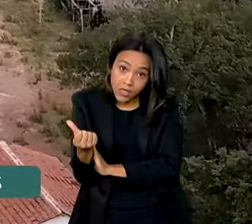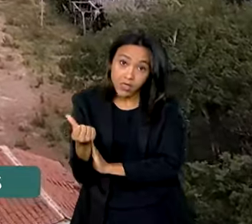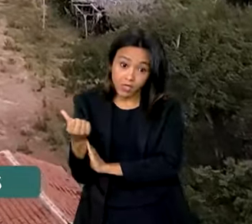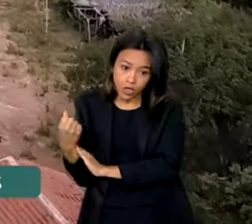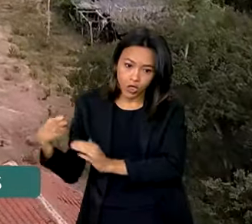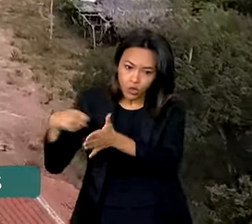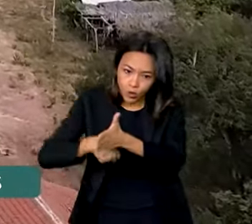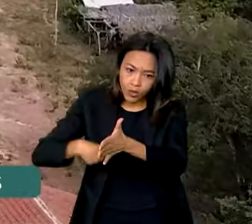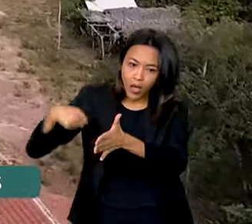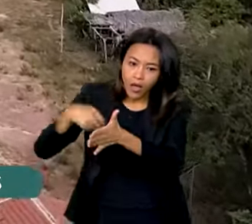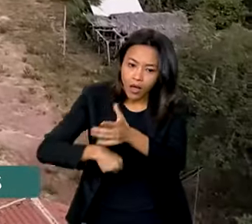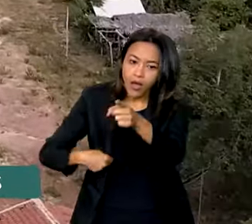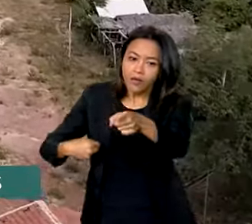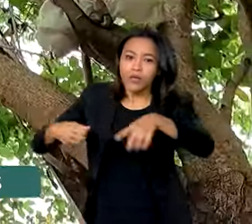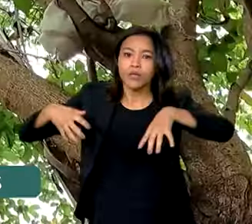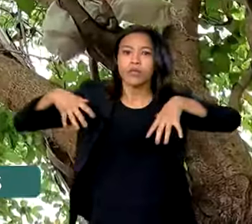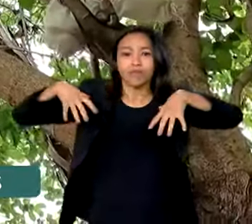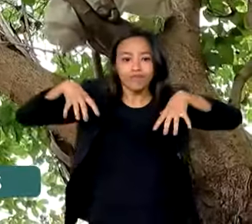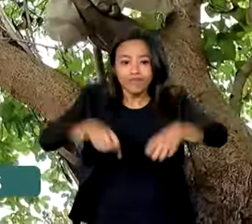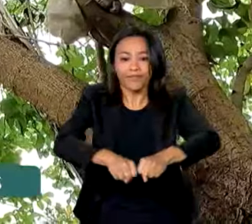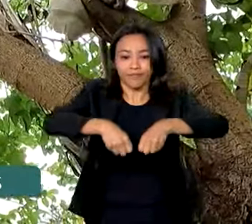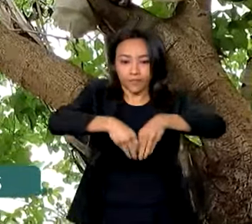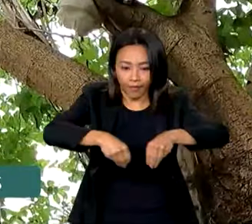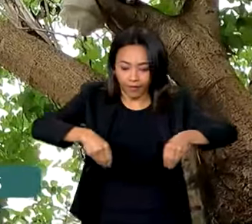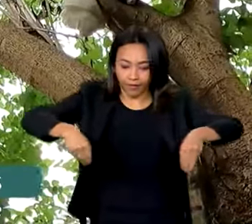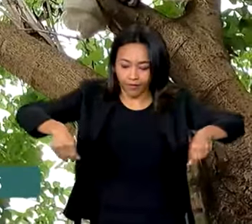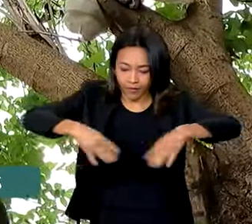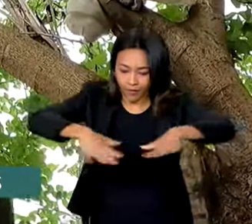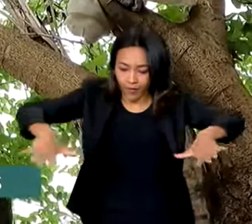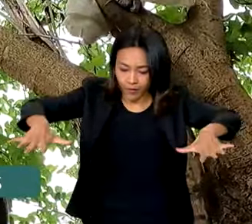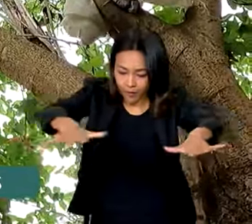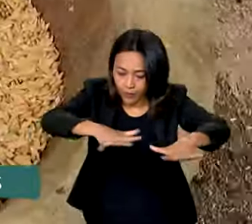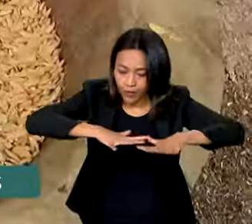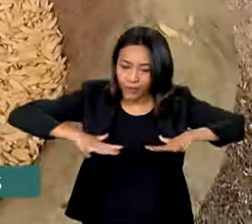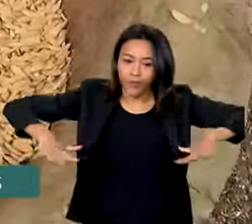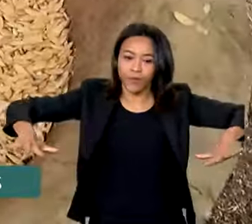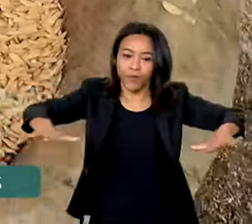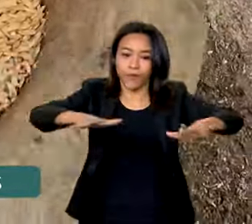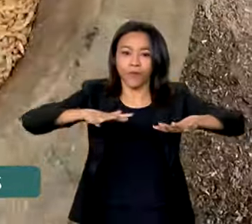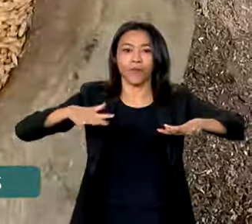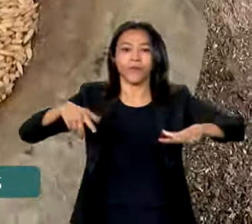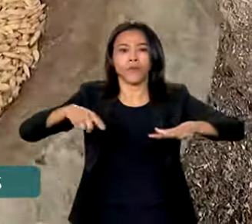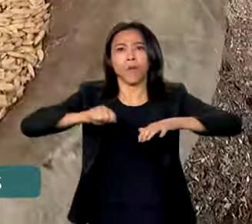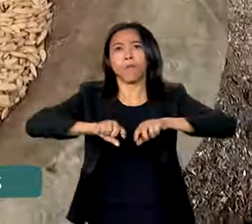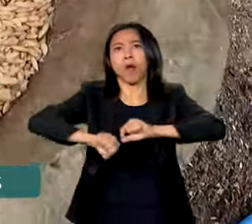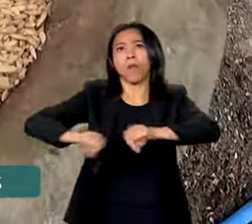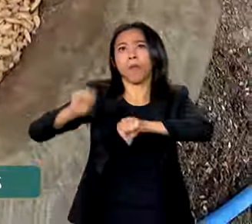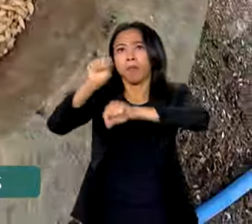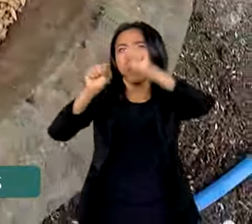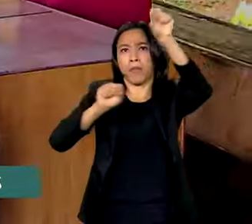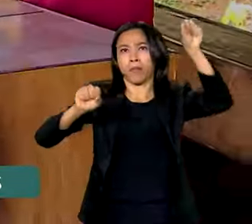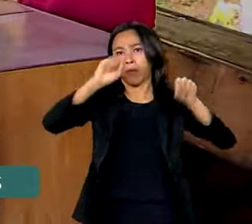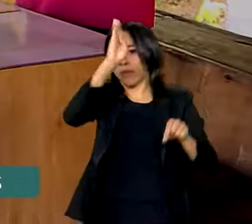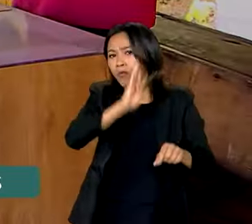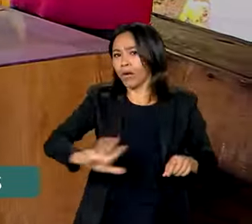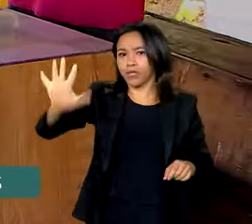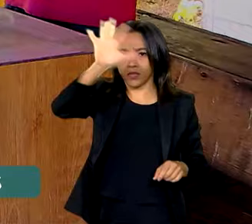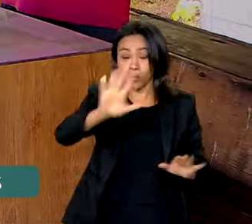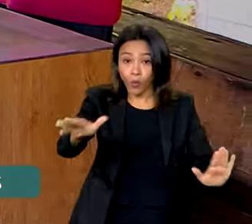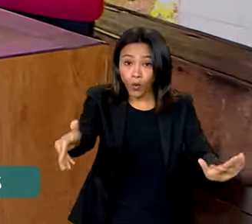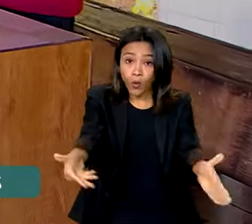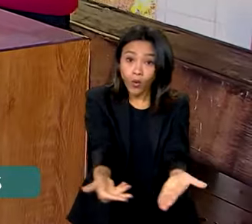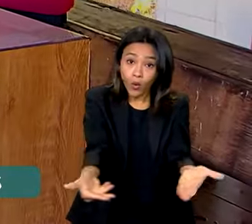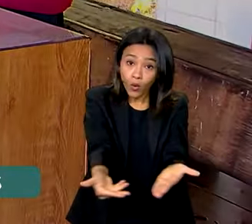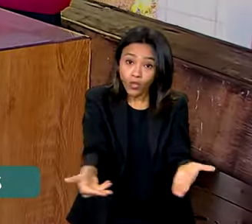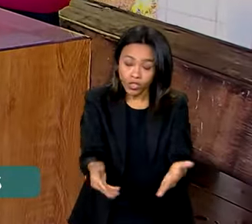comunitário de sobrevivência. E esses espaços de liberdade e resistência se espalharam por todo o país. Hoje,